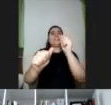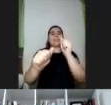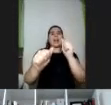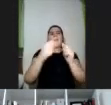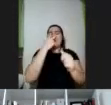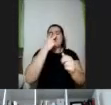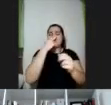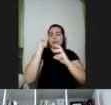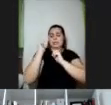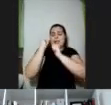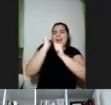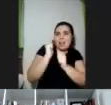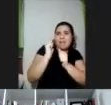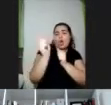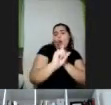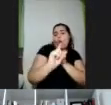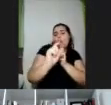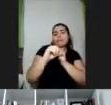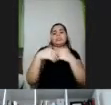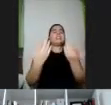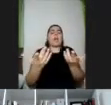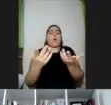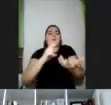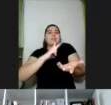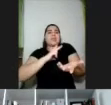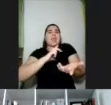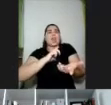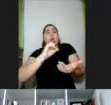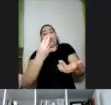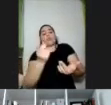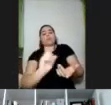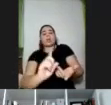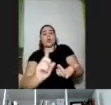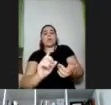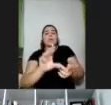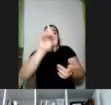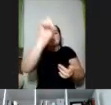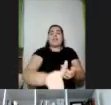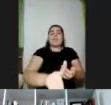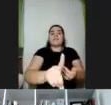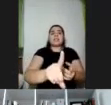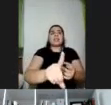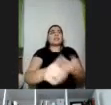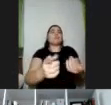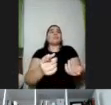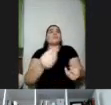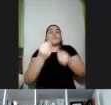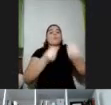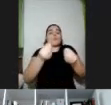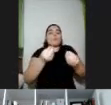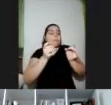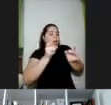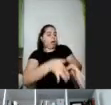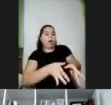consigo ou não, né? Quando você porta algo, você pode não portar. E a deficiência não é algo que você pode deixar em casa, né? Então, essa